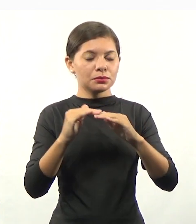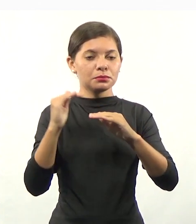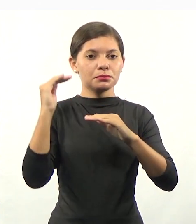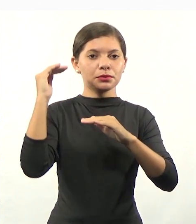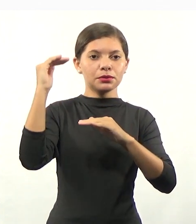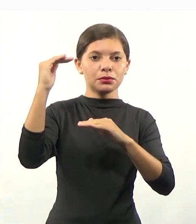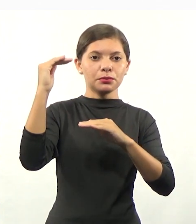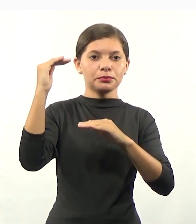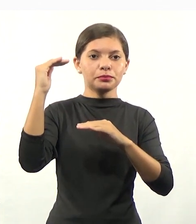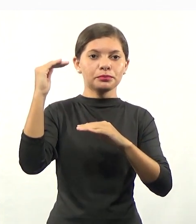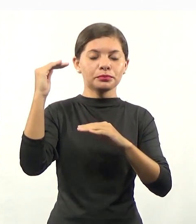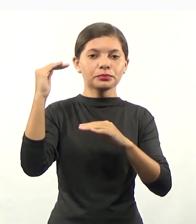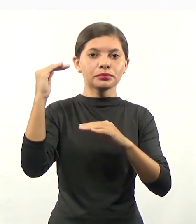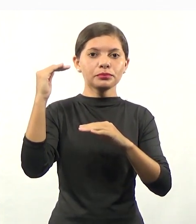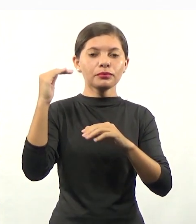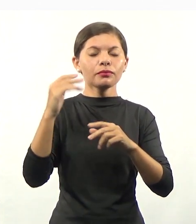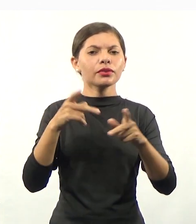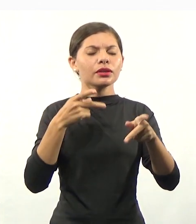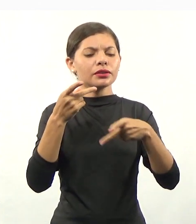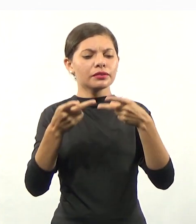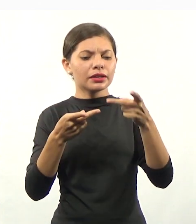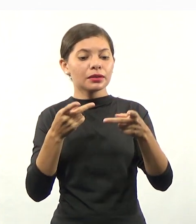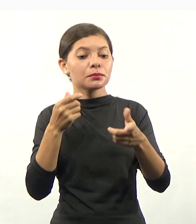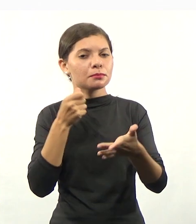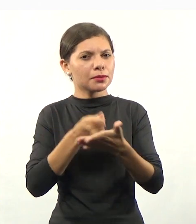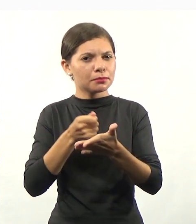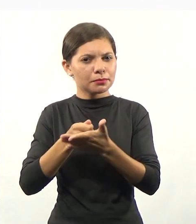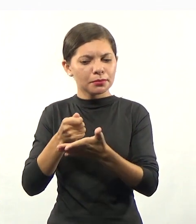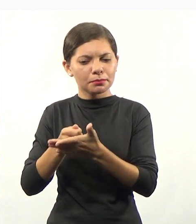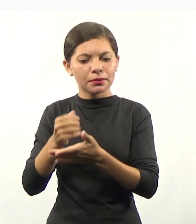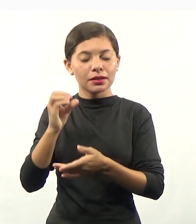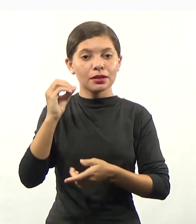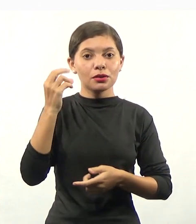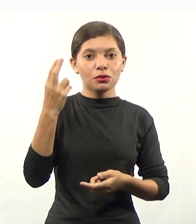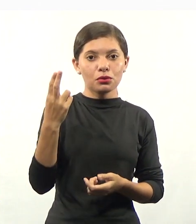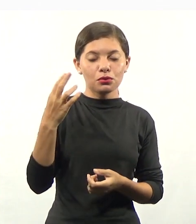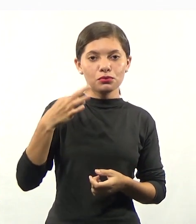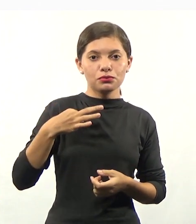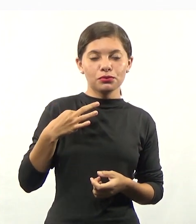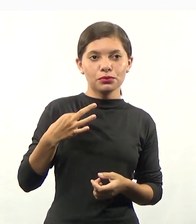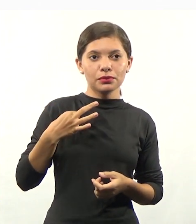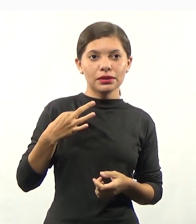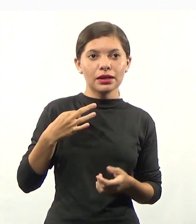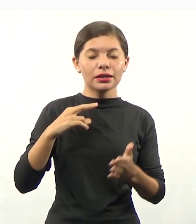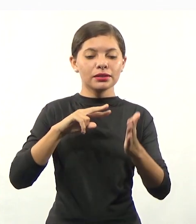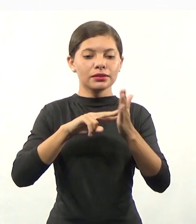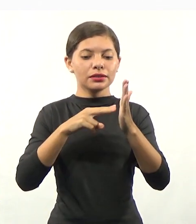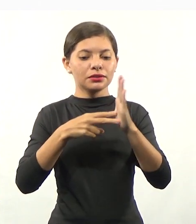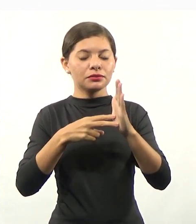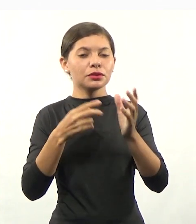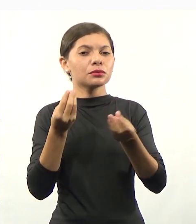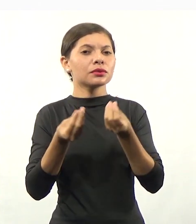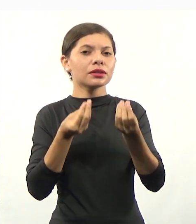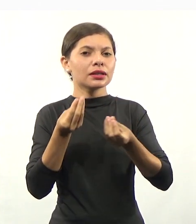constitui o ensino superior. Quando a gente diz que ela pode ser obrigatória ou voluntária, é que os acadêmicos podem